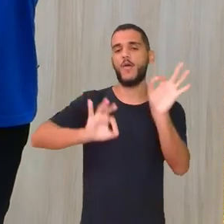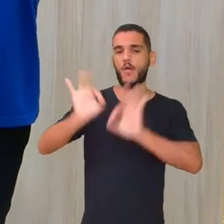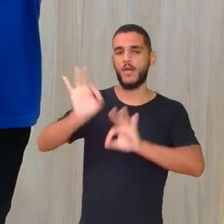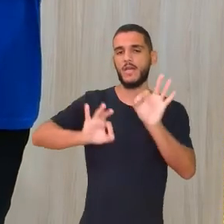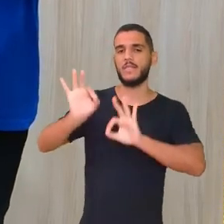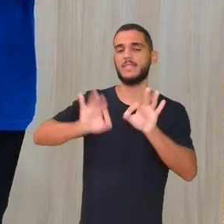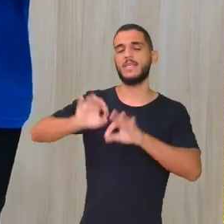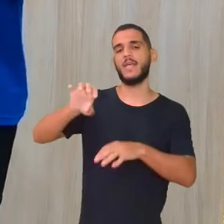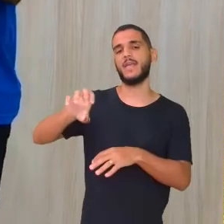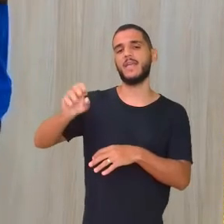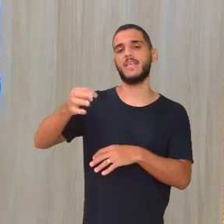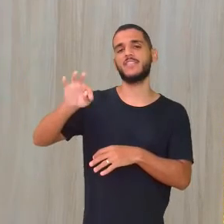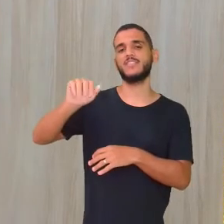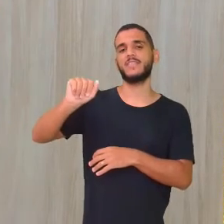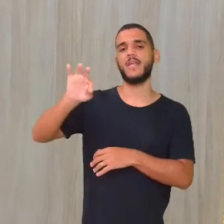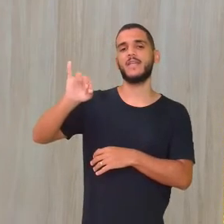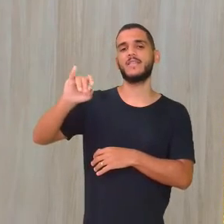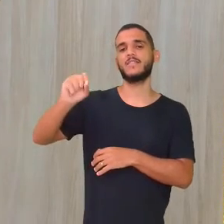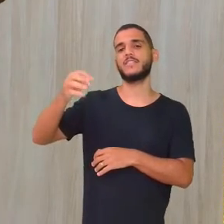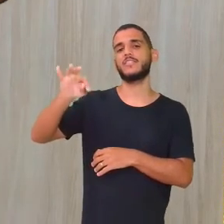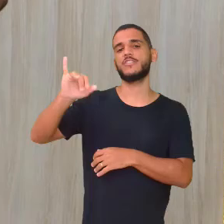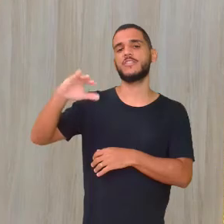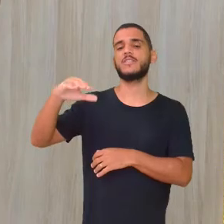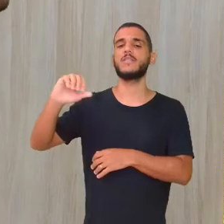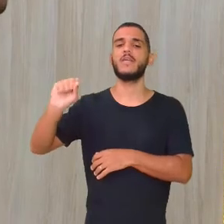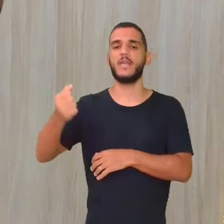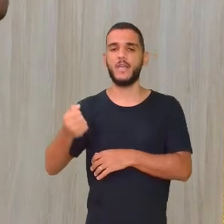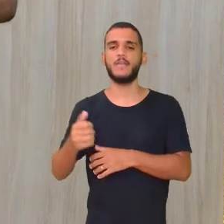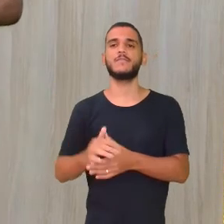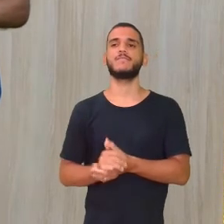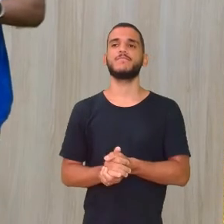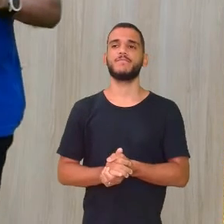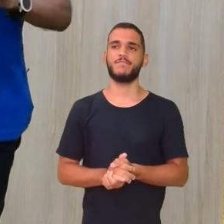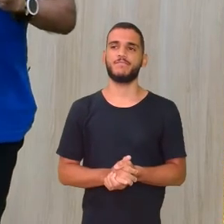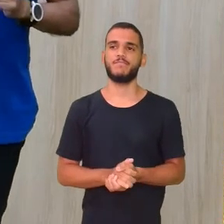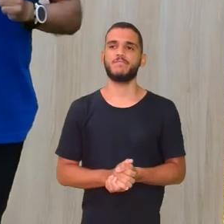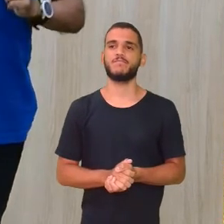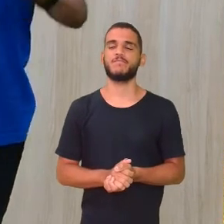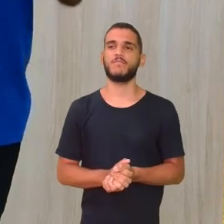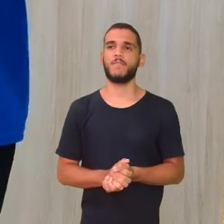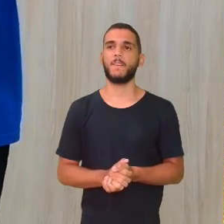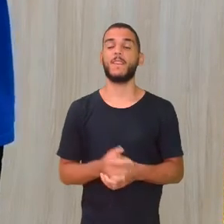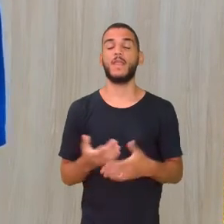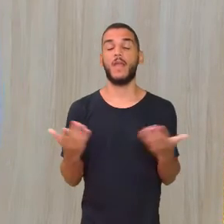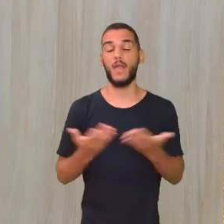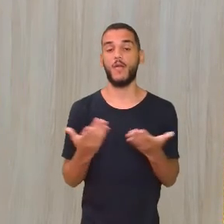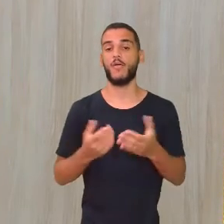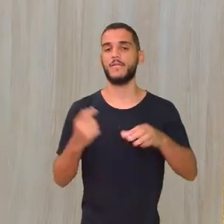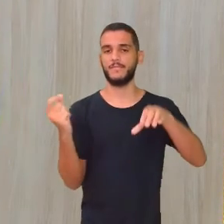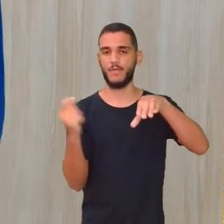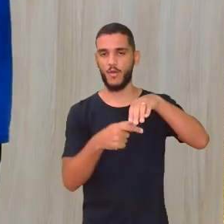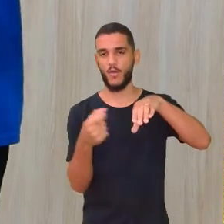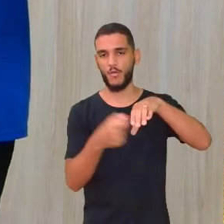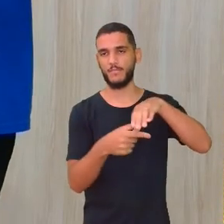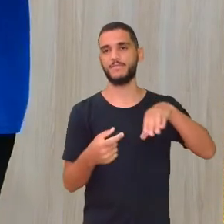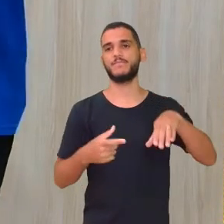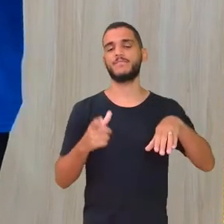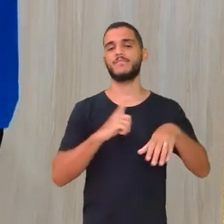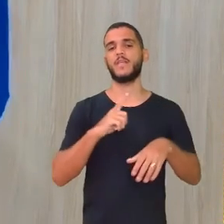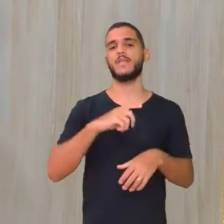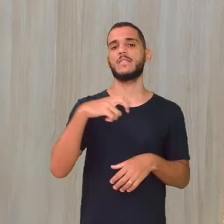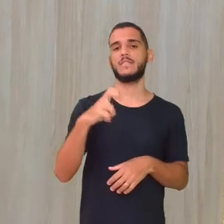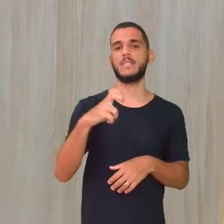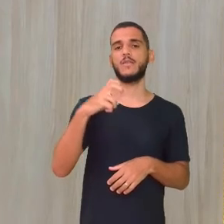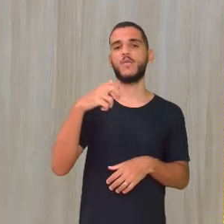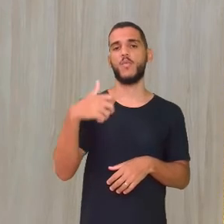ajuda A ter o teu dia a dia Numa boa Sem problema nenhum Tá bom? Isso é legal Saldo de gols Vamos lá Tem aí 5 1